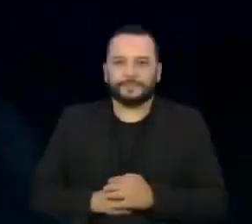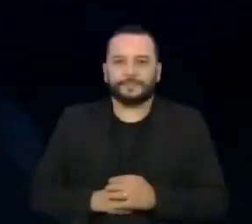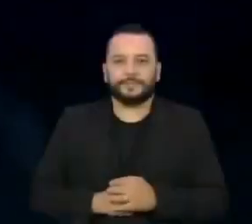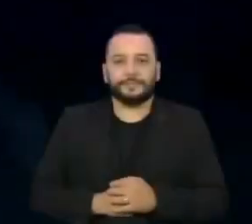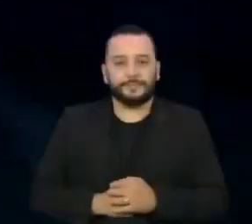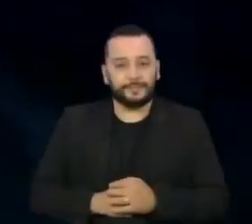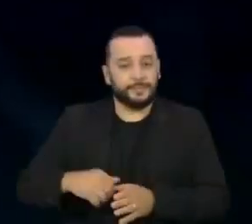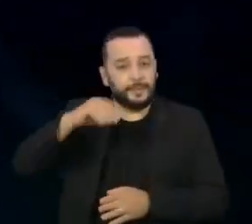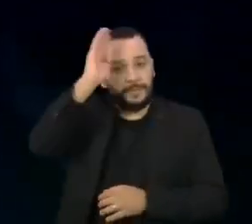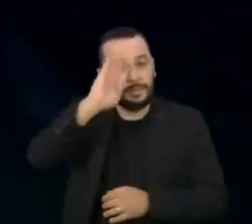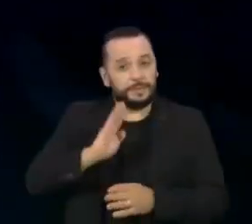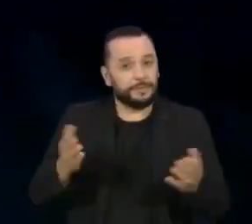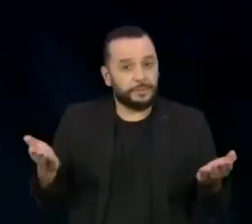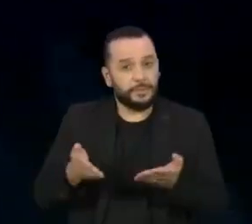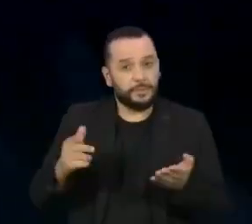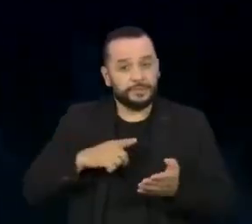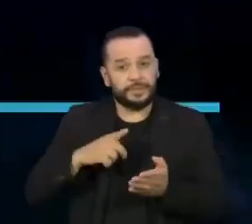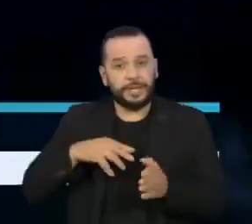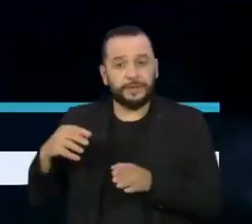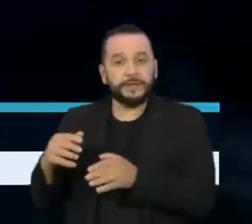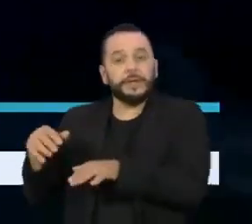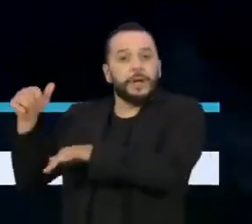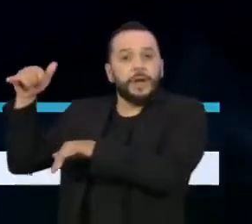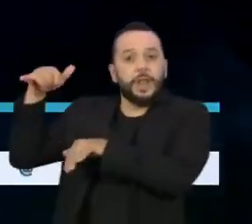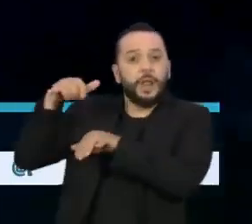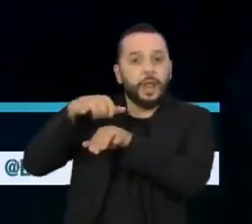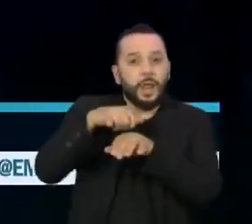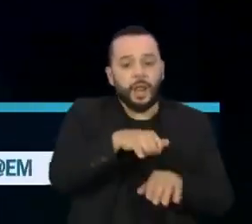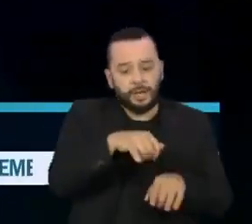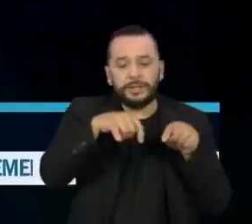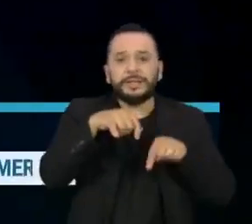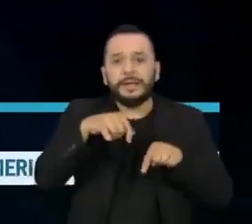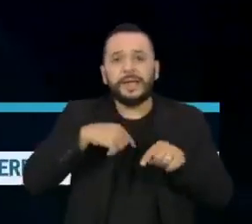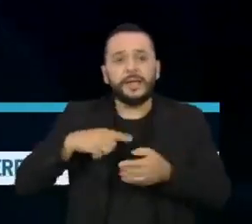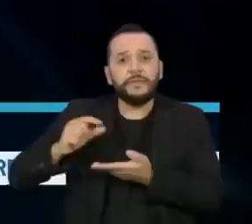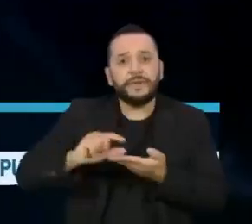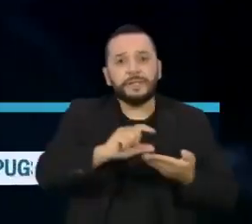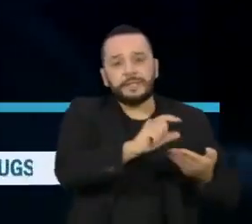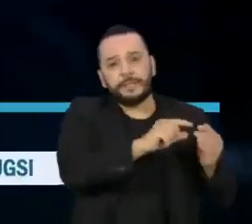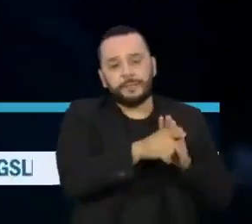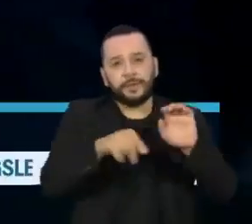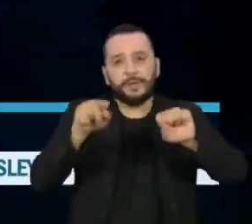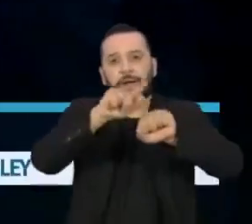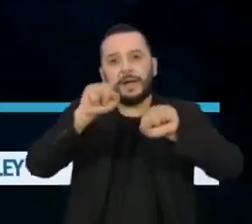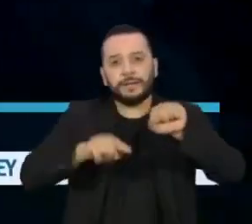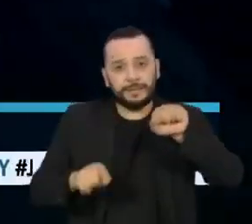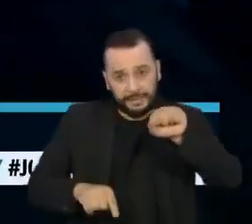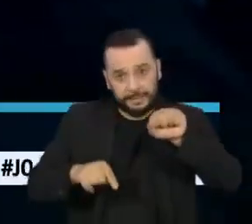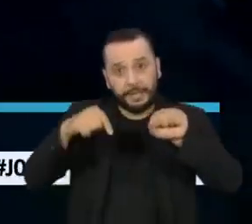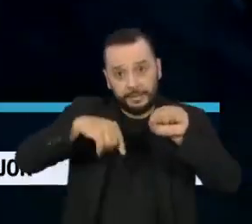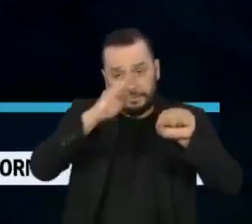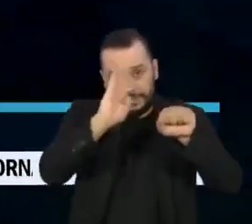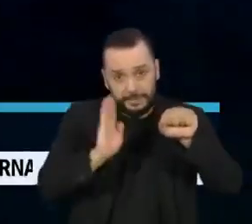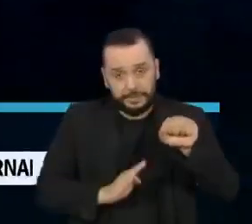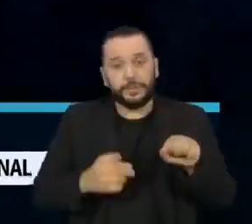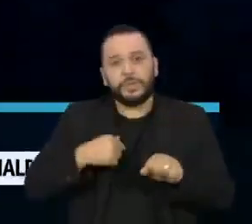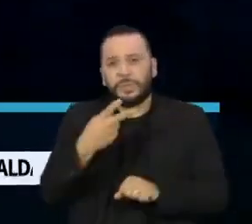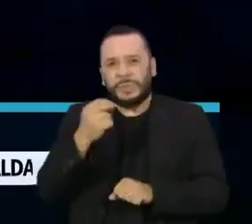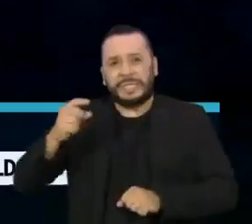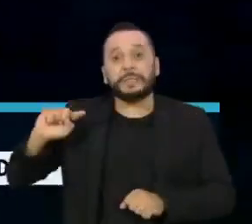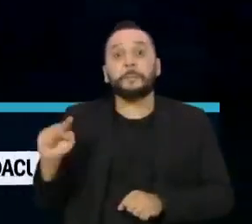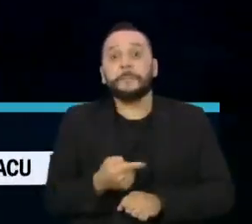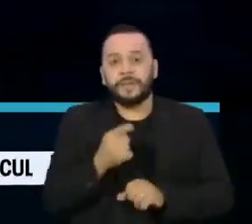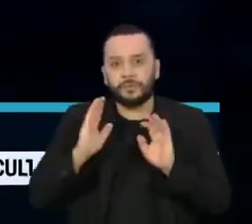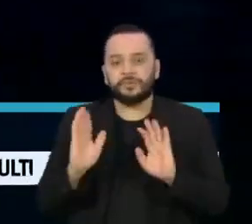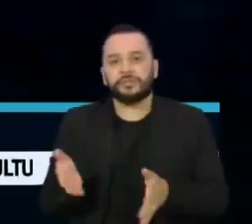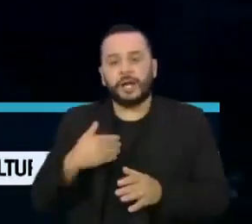O Brasil recebeu hoje 220 mil doses da vacina da AstraZeneca importadas por meio do consórcio COVAX Facility, aliança